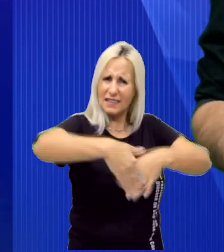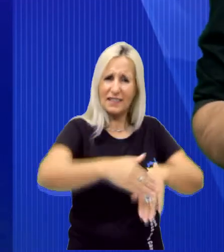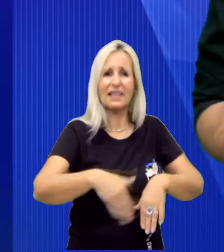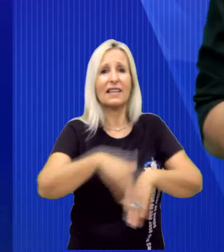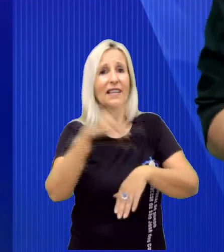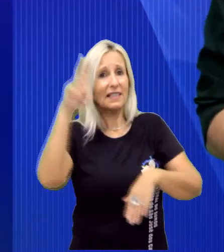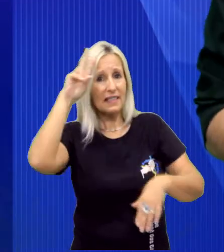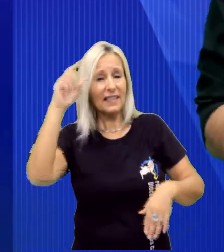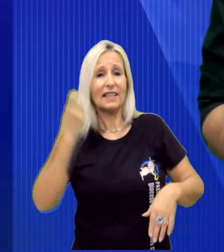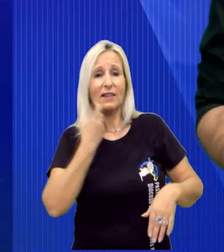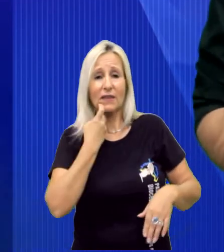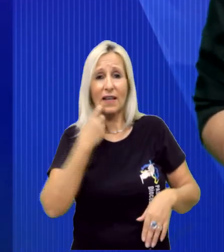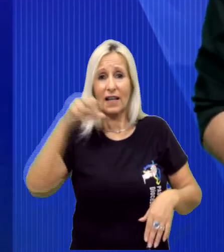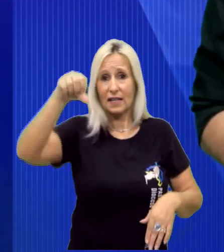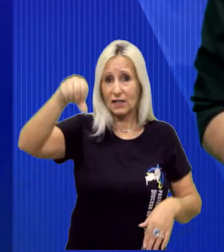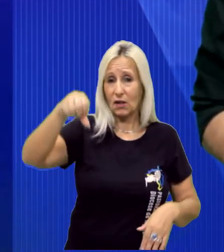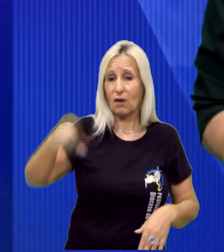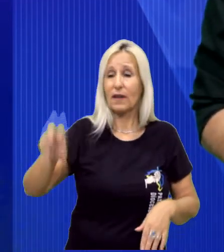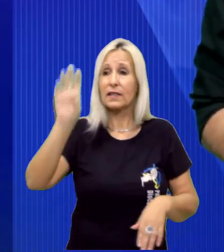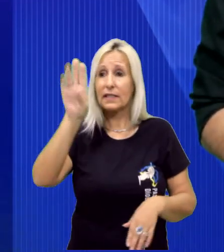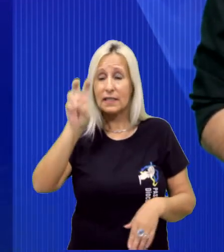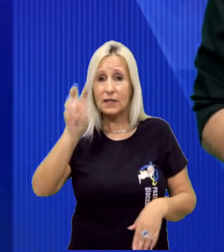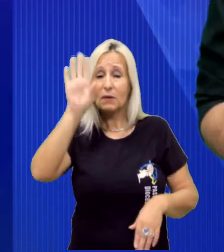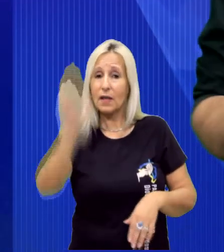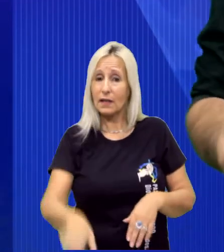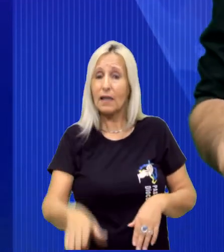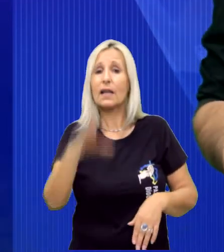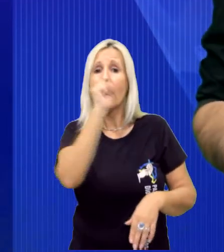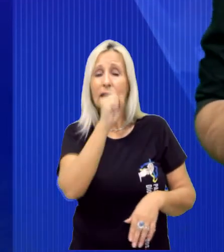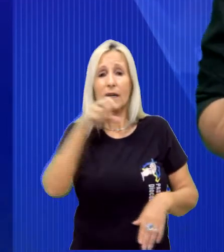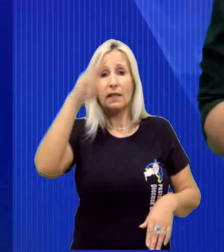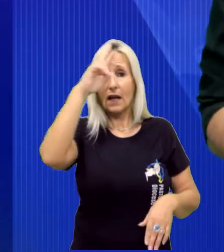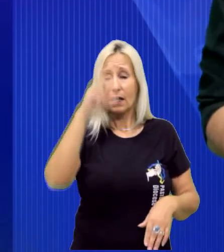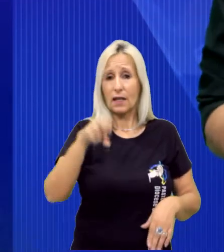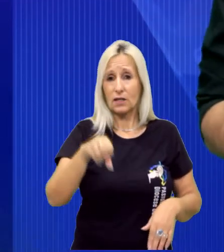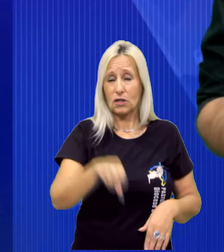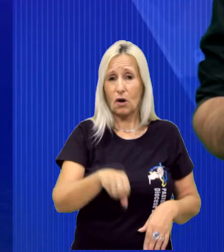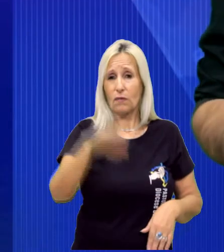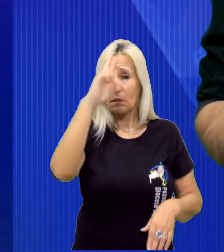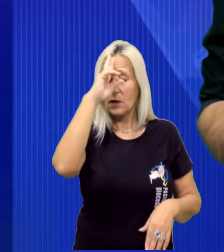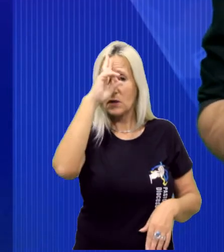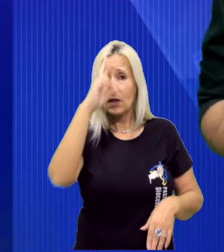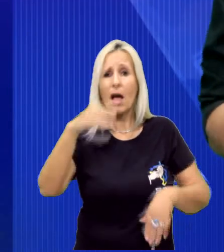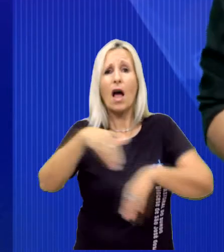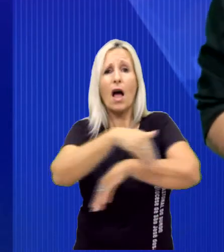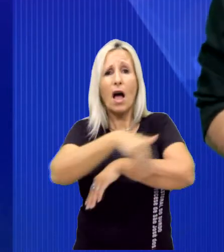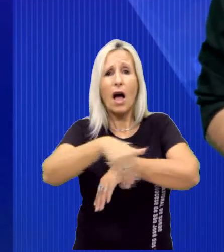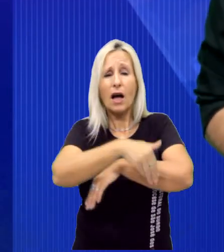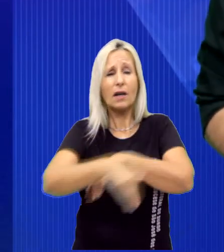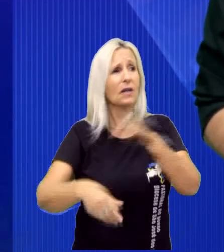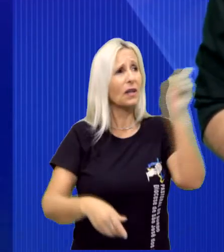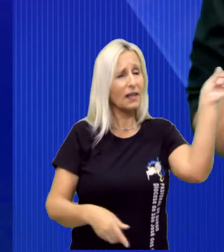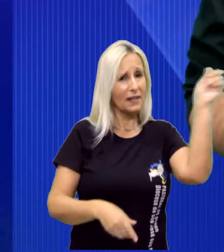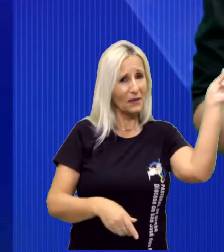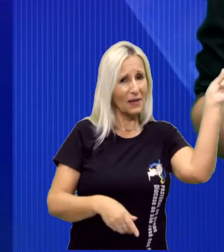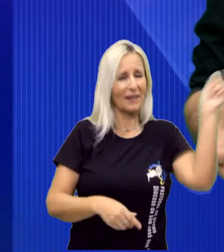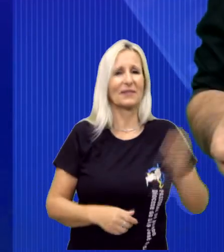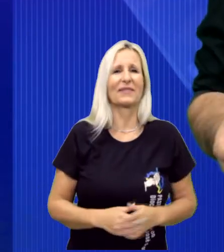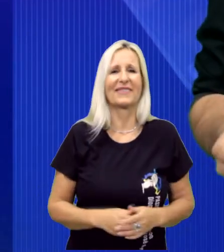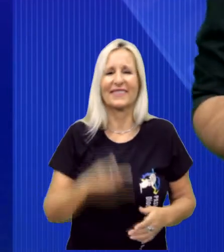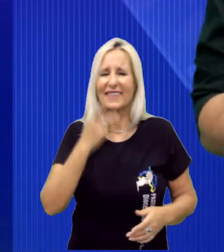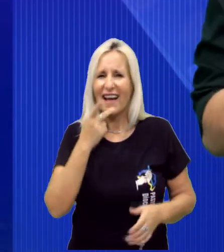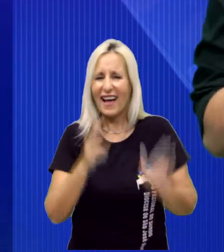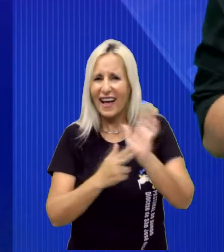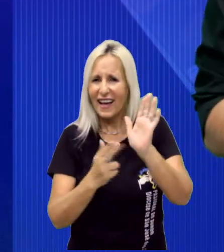e aos sábados, das 9h ao meio-dia, no Museu de Arte Sacra, que fica na Travessa Chico Luiz, nº 67, no centro de São José. A